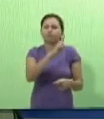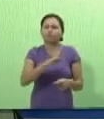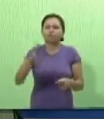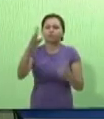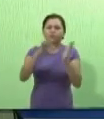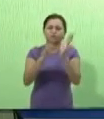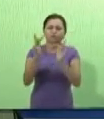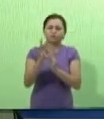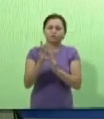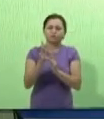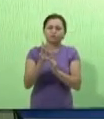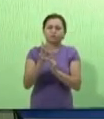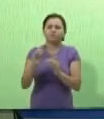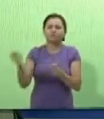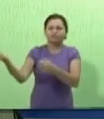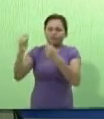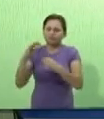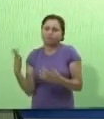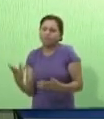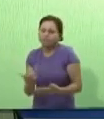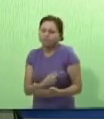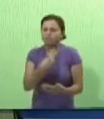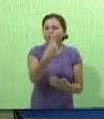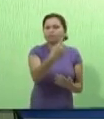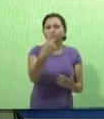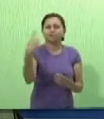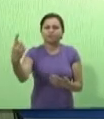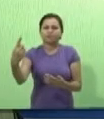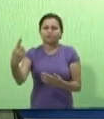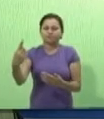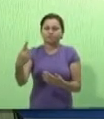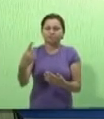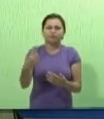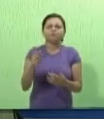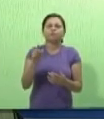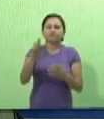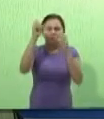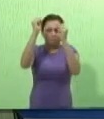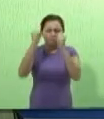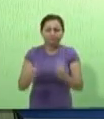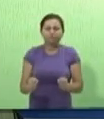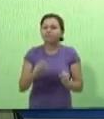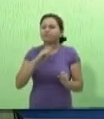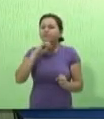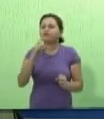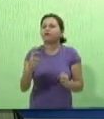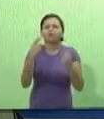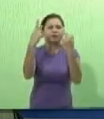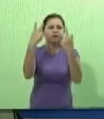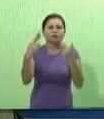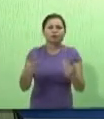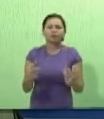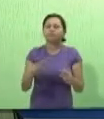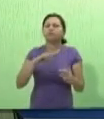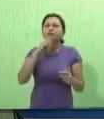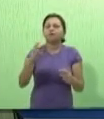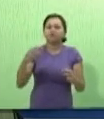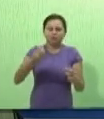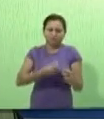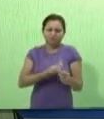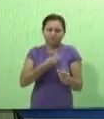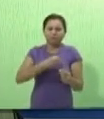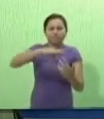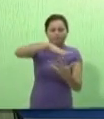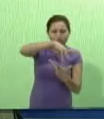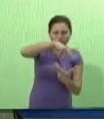Você pode perceber que ninguém, nenhum homem que passou na face da terra, teve a coragem, a